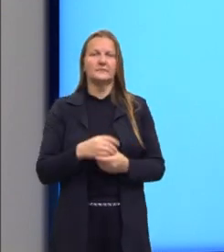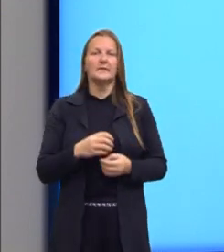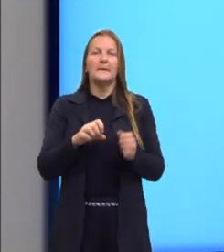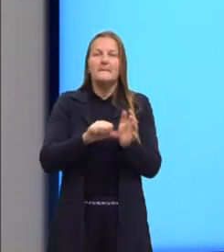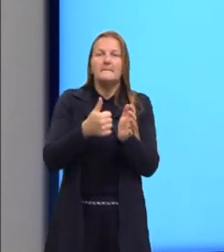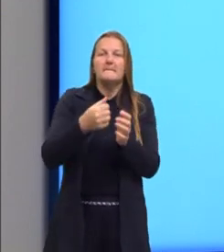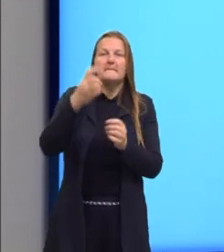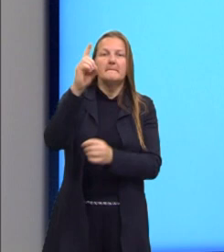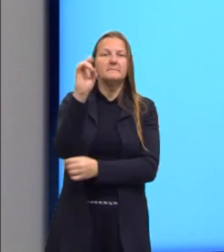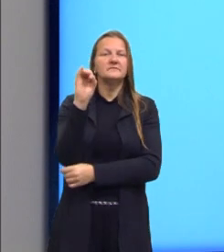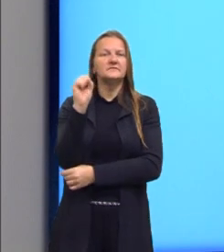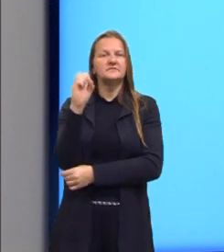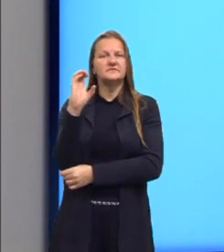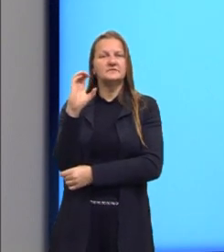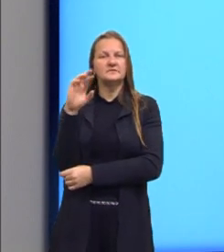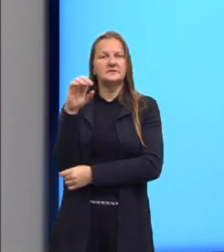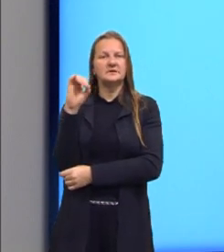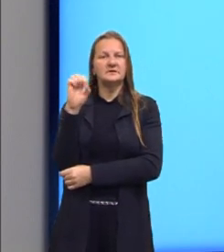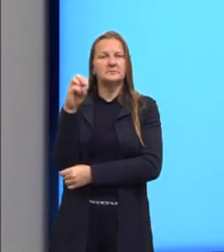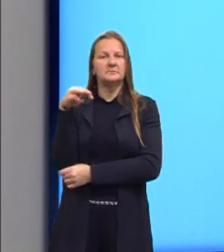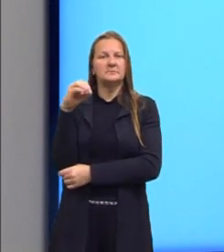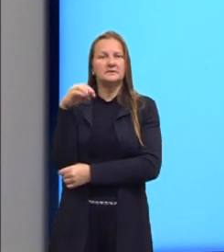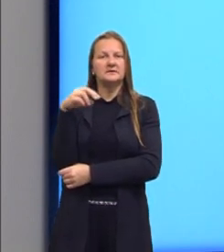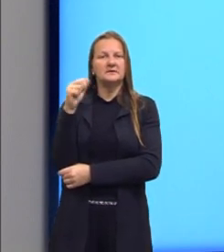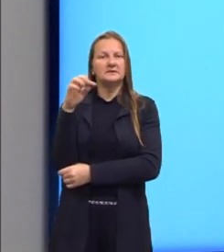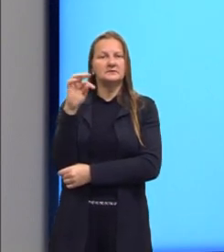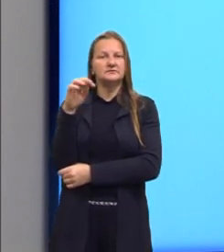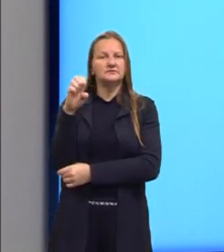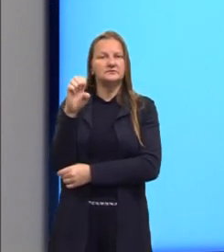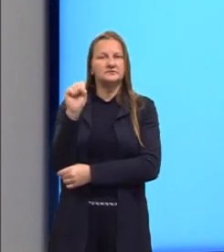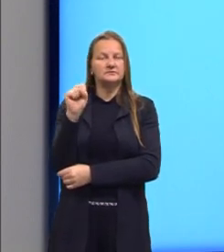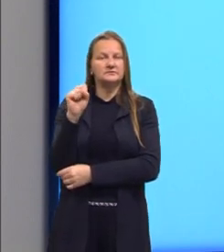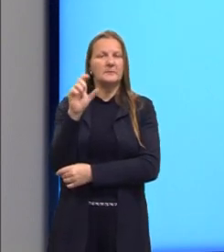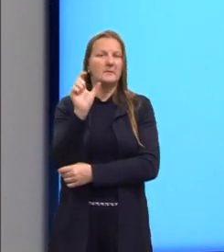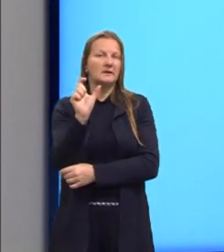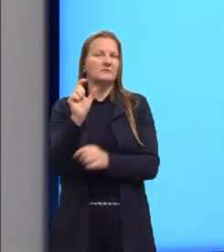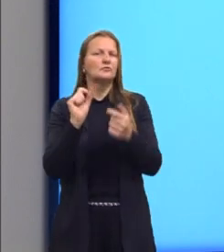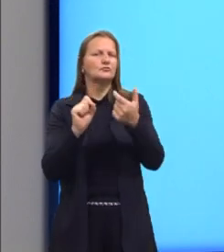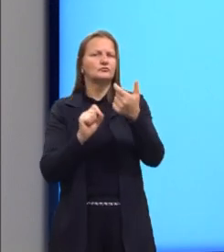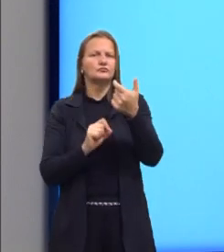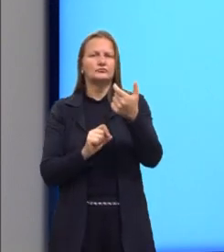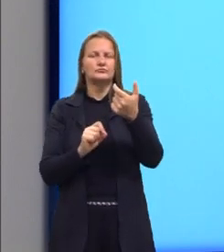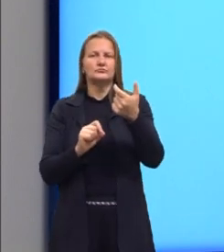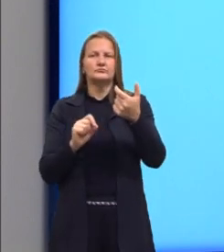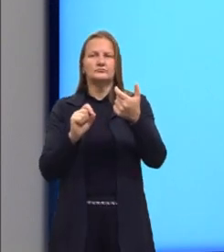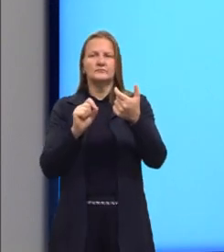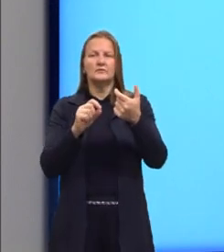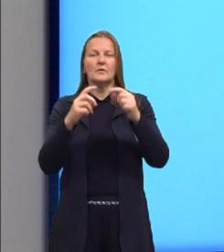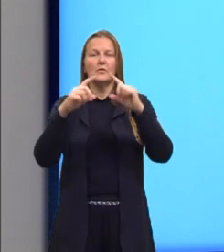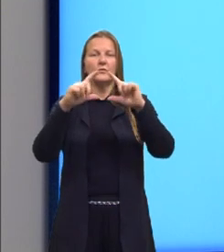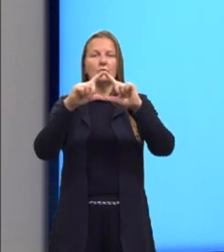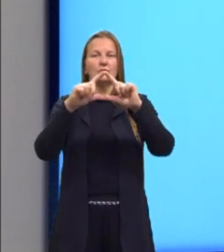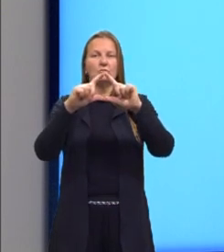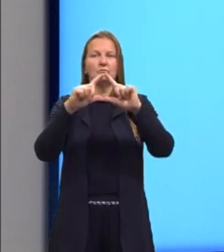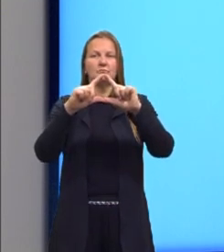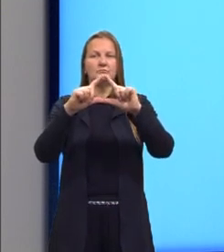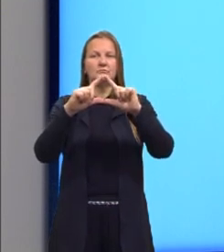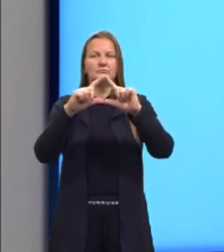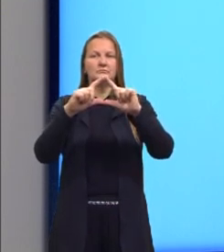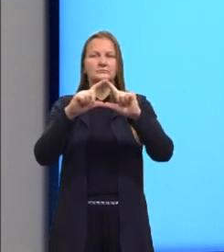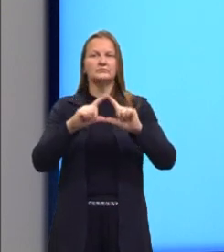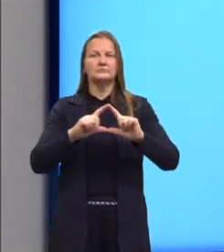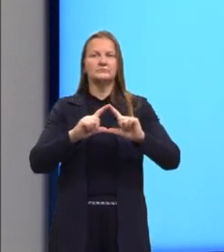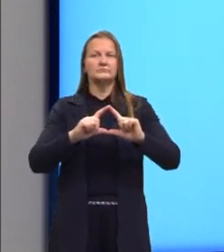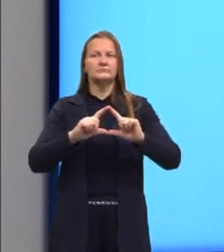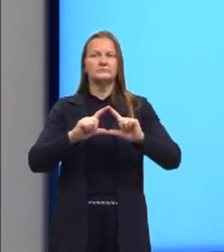ouvirem falar nesse termo ou lerem essa palavrinha, o discriminante é justamente o delta, tá? E o delta que vai